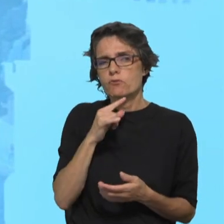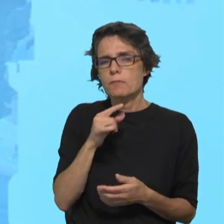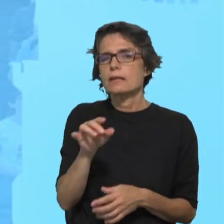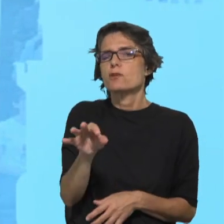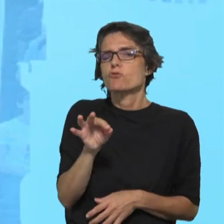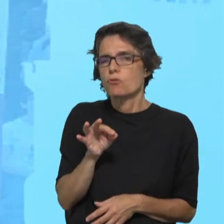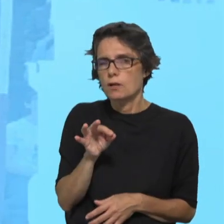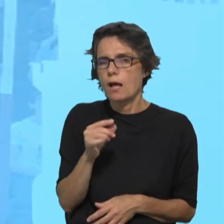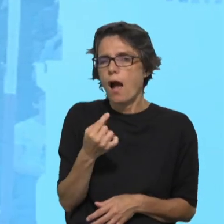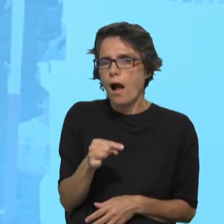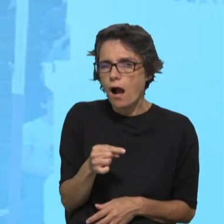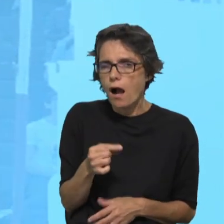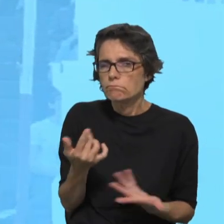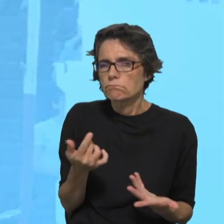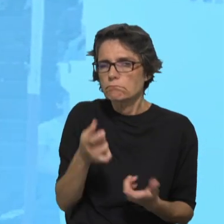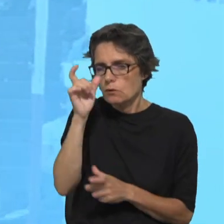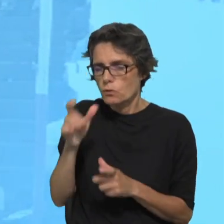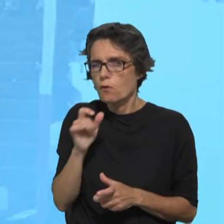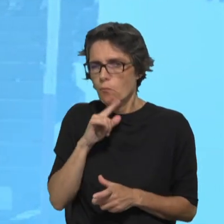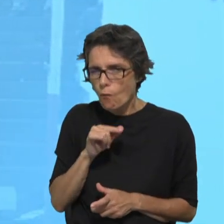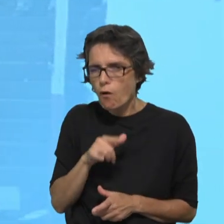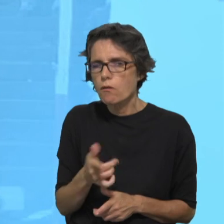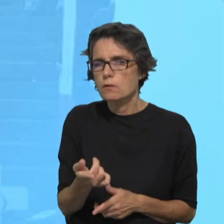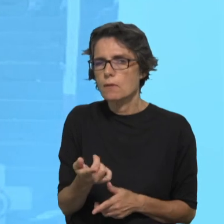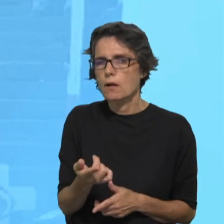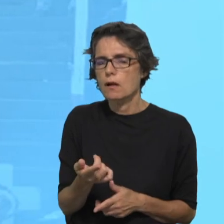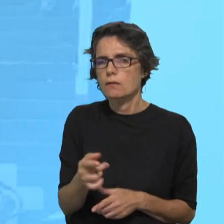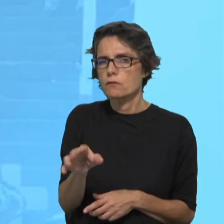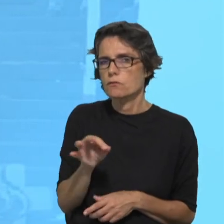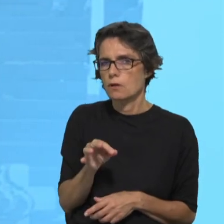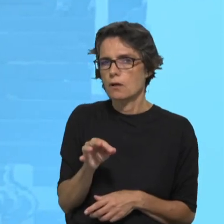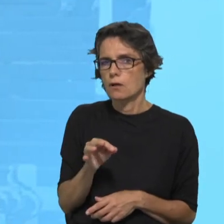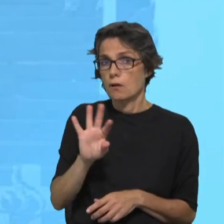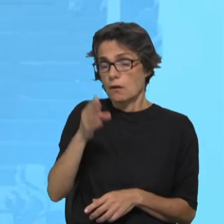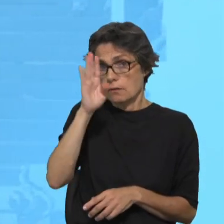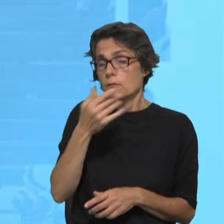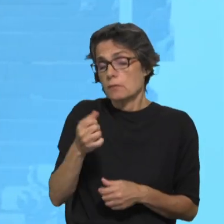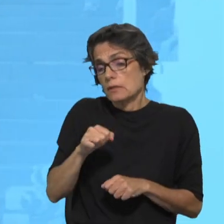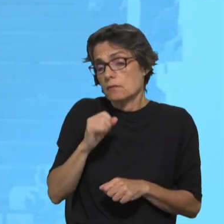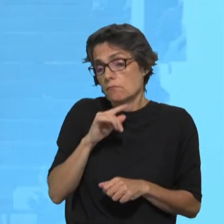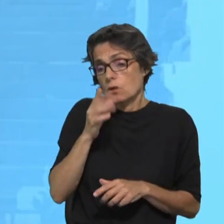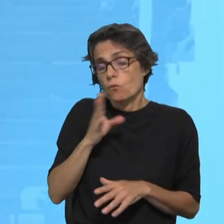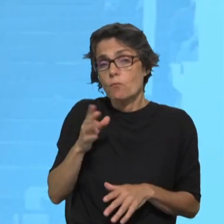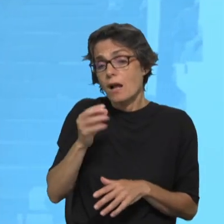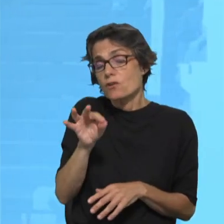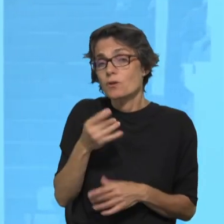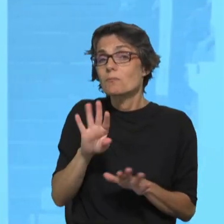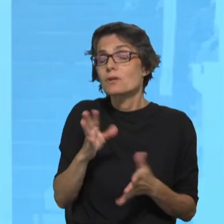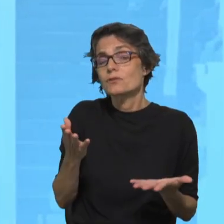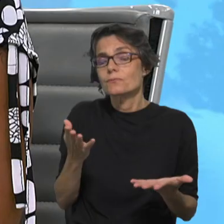ser humano deveria ter esta capacidade de poder escolher e, essencialmente, também de poder fazer a sua vida no local onde nasceu.